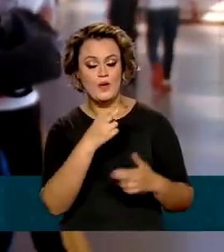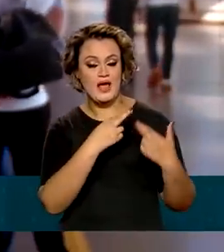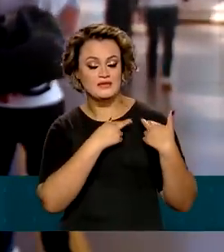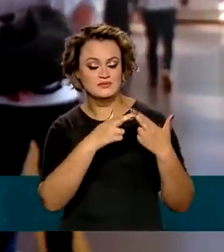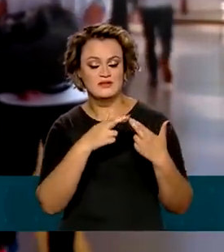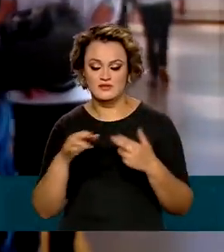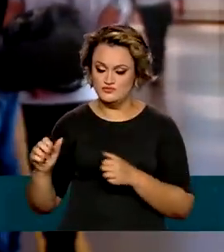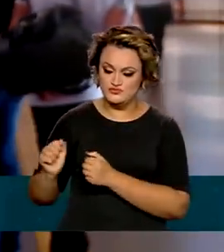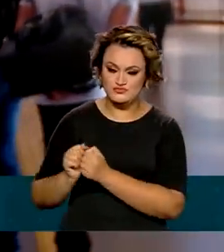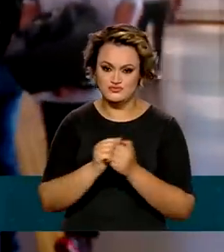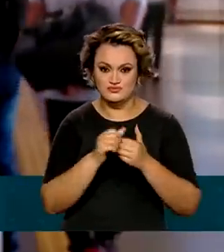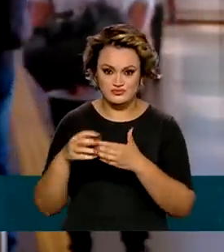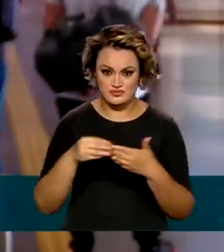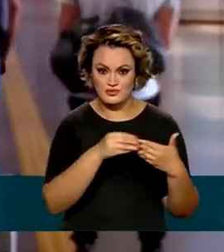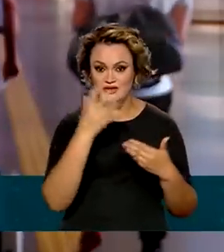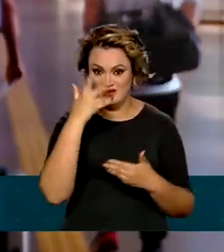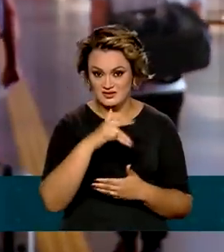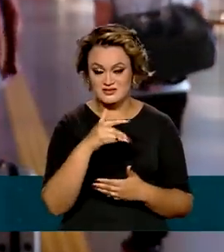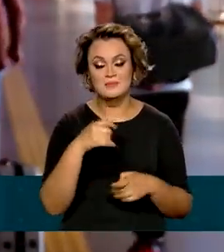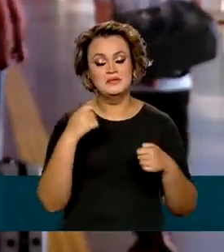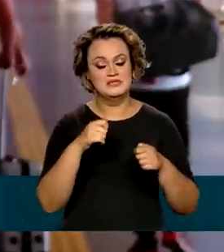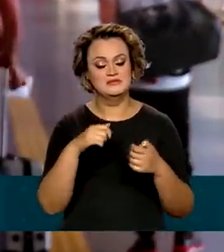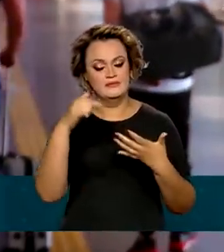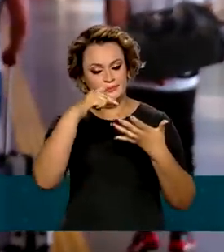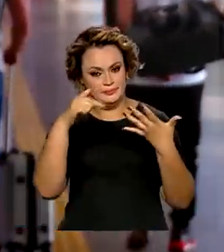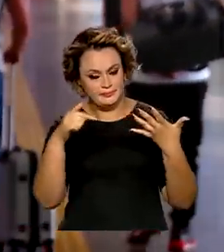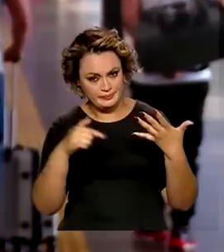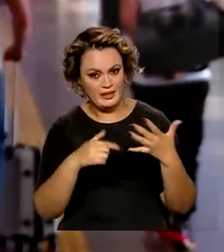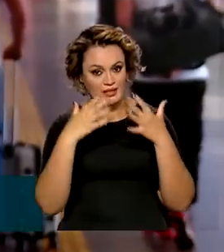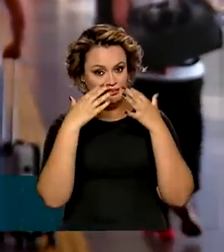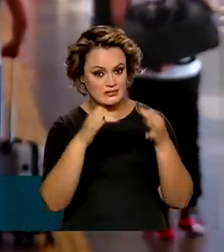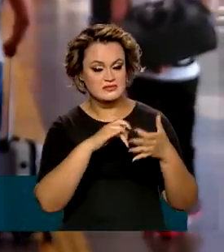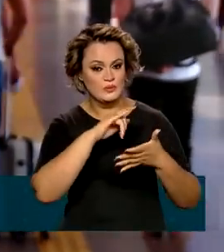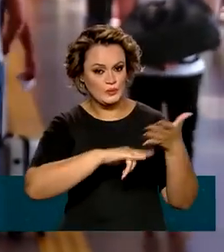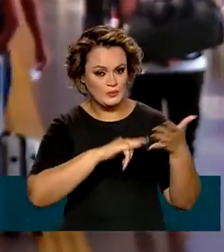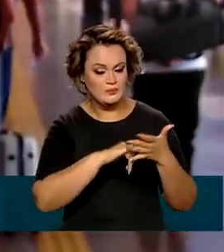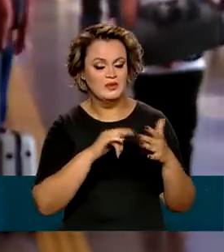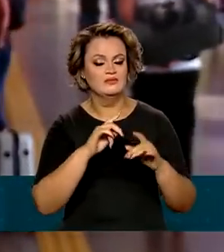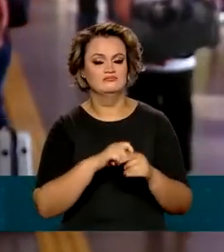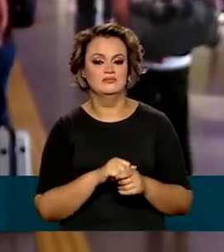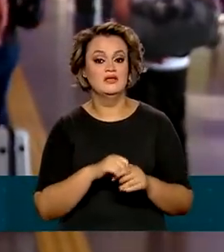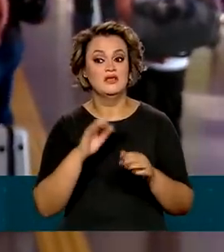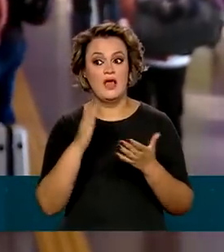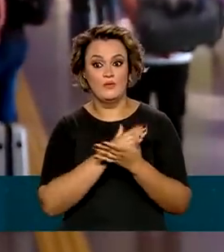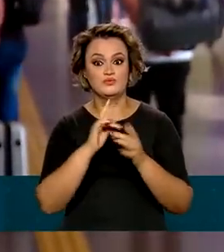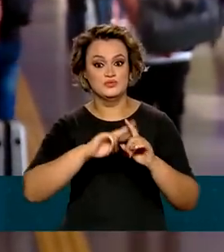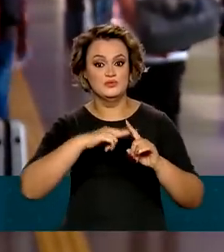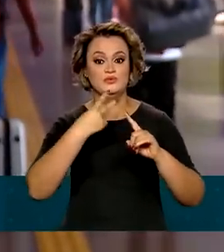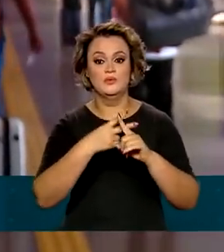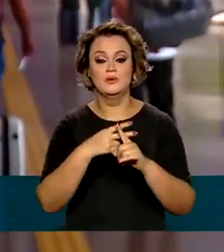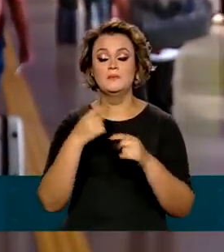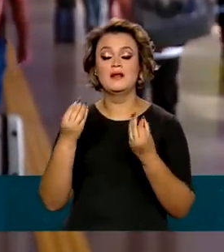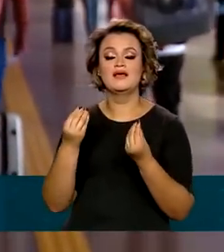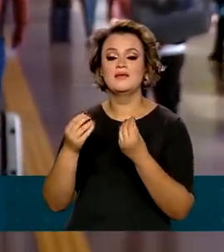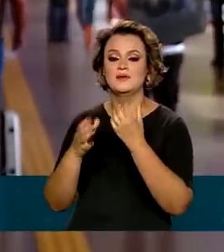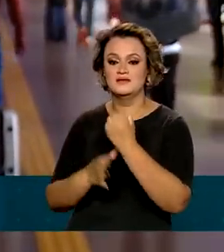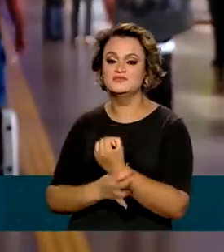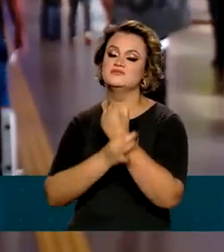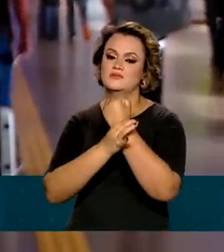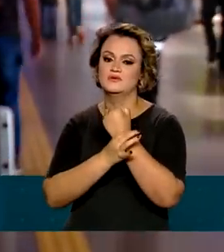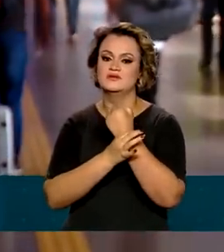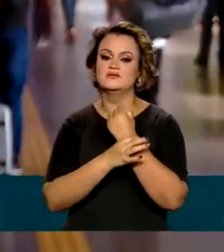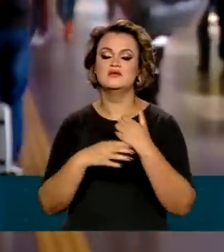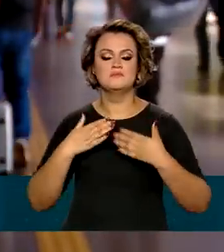viajar com criança, já sabe que os cuidados e a atenção devem ser redobrados. Tanto para a segurança quanto